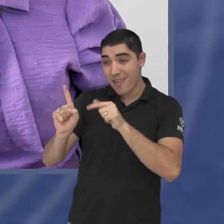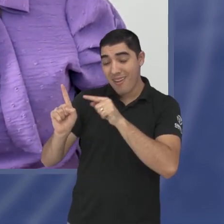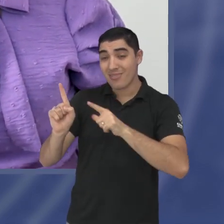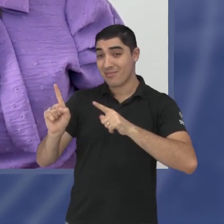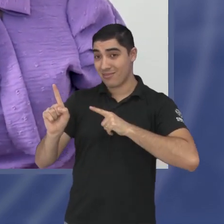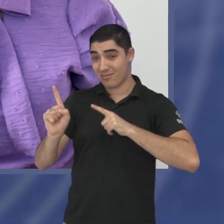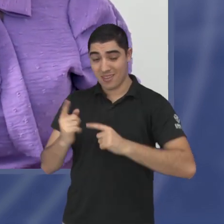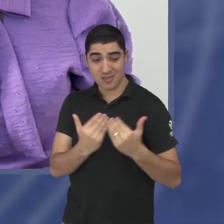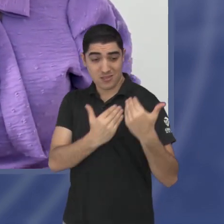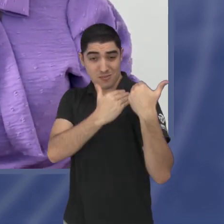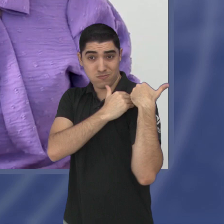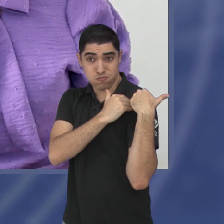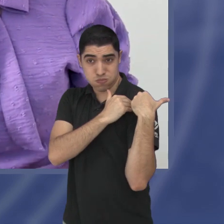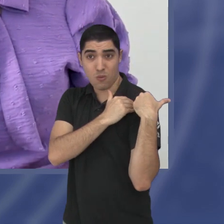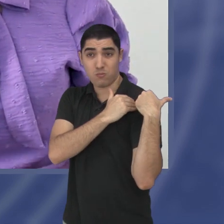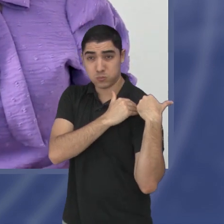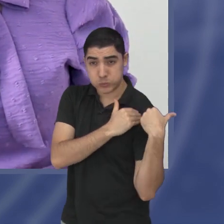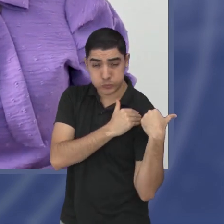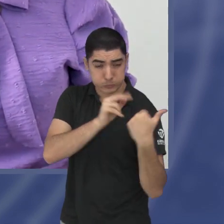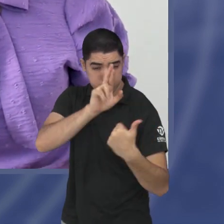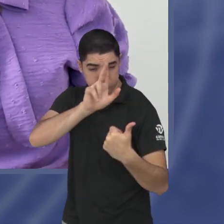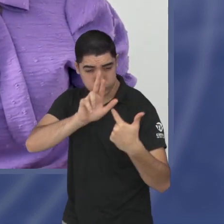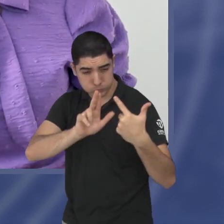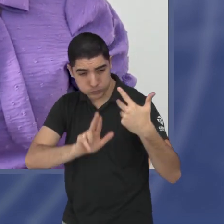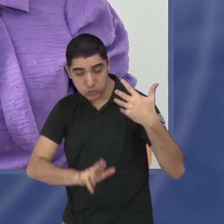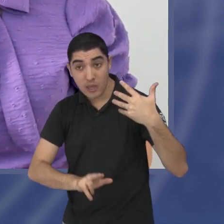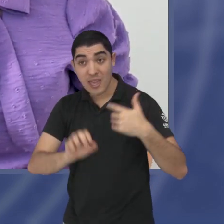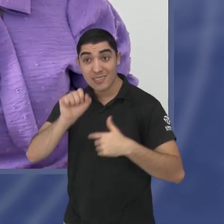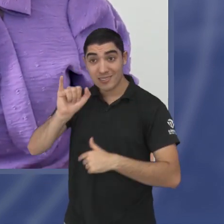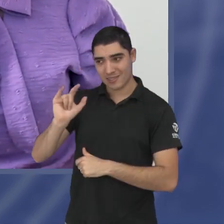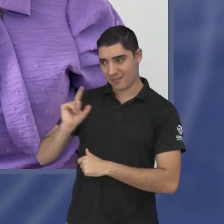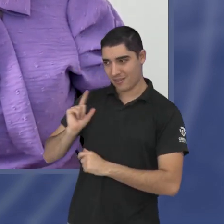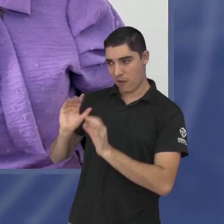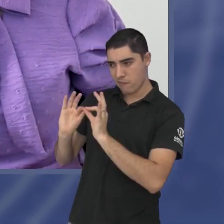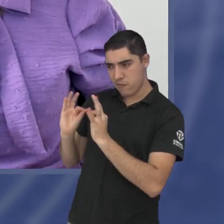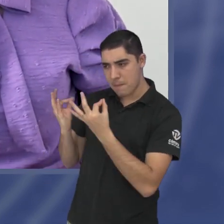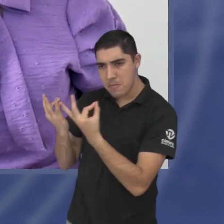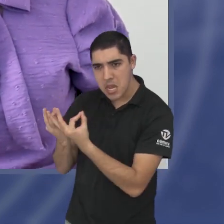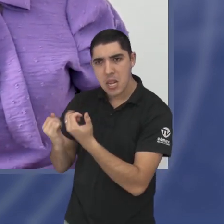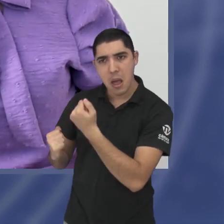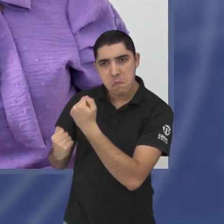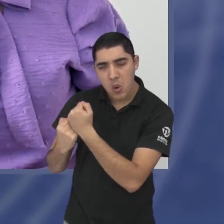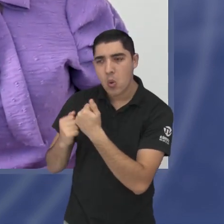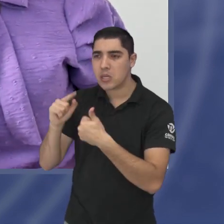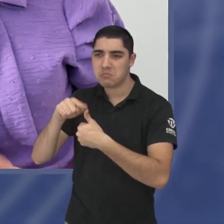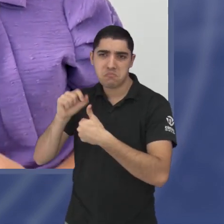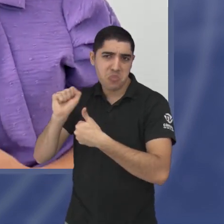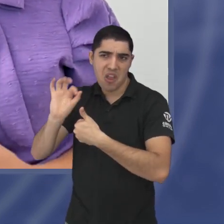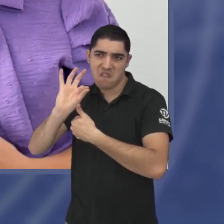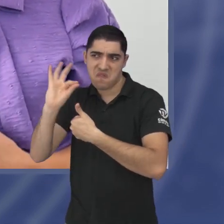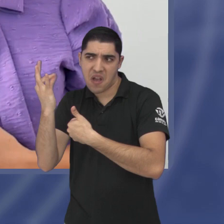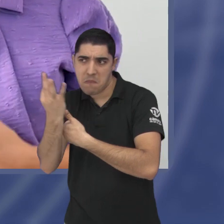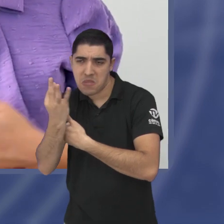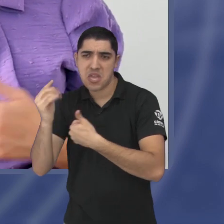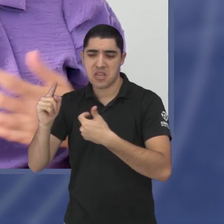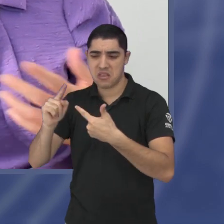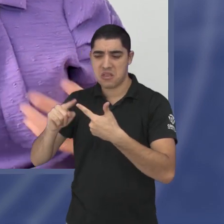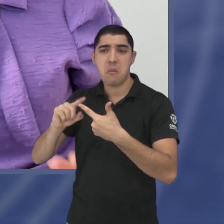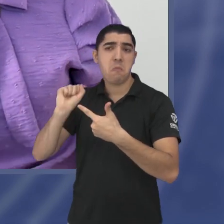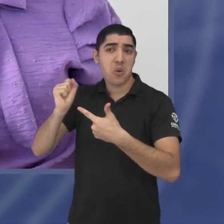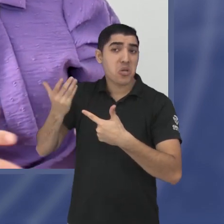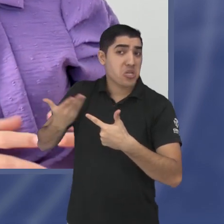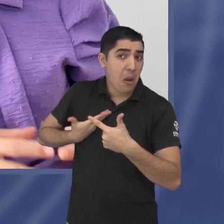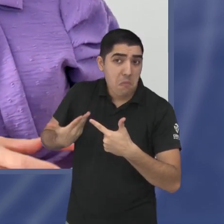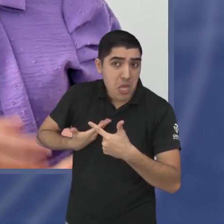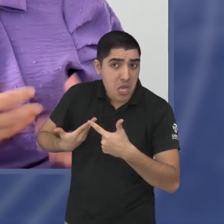série de responsabilidades, e quando a gente conta com uma rede de apoio, seja ela familiar, seja